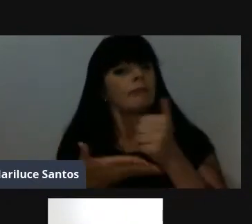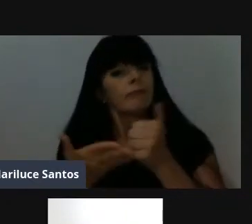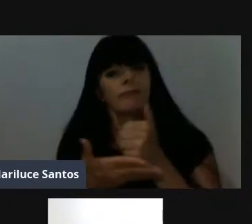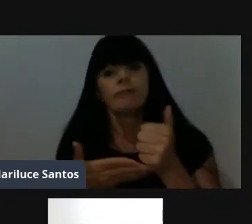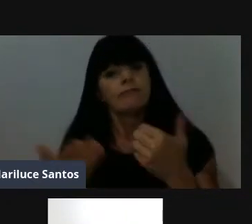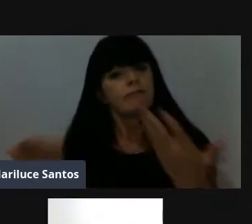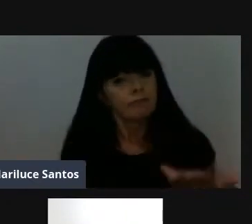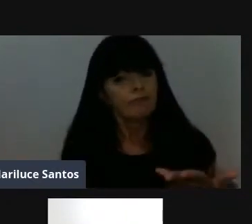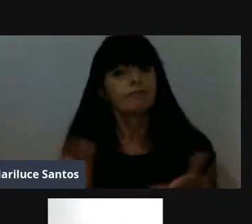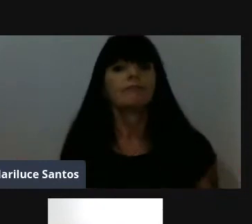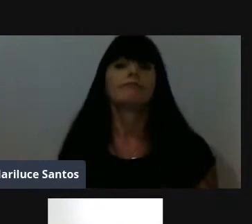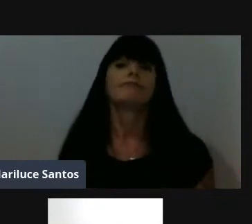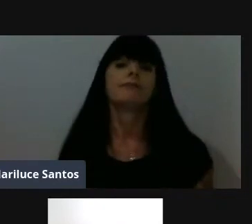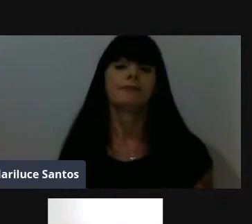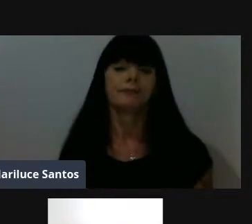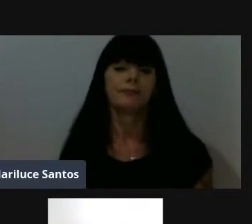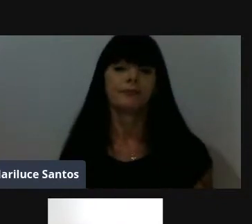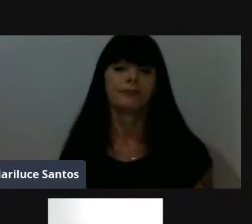isso.